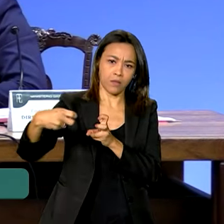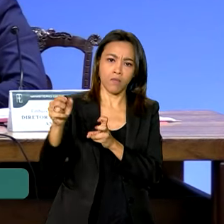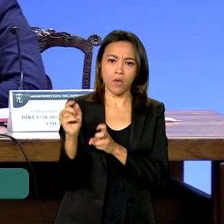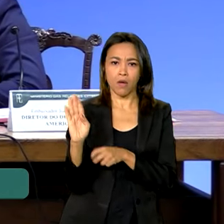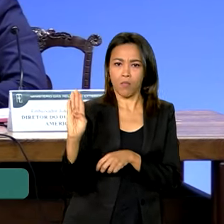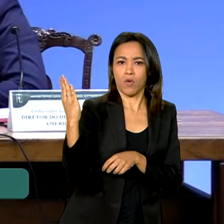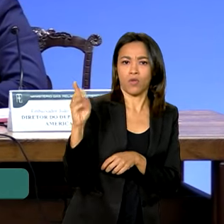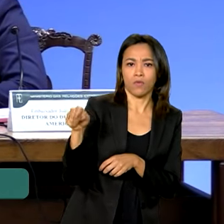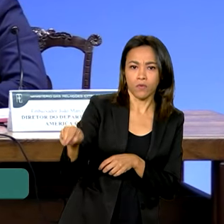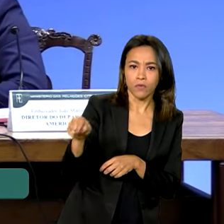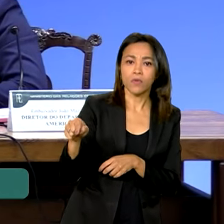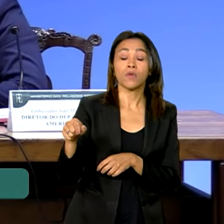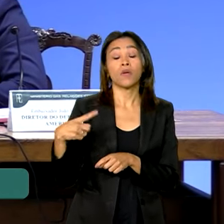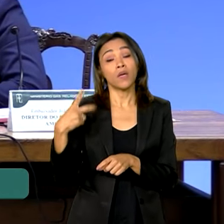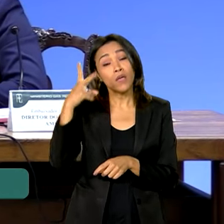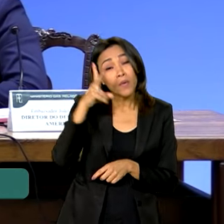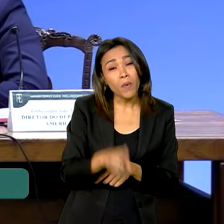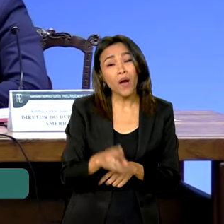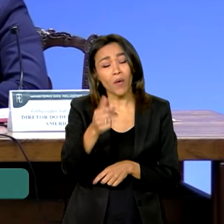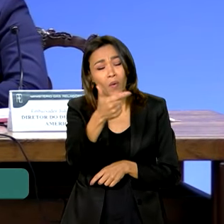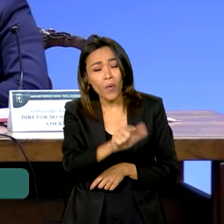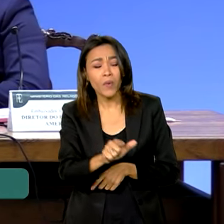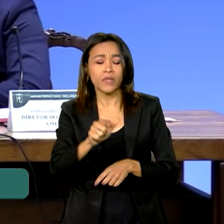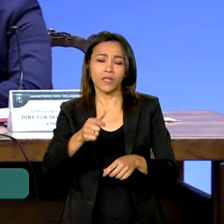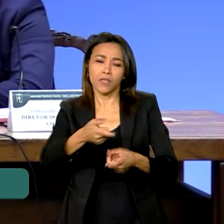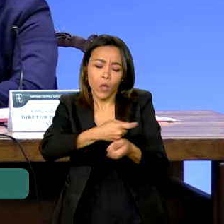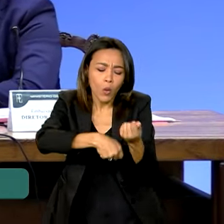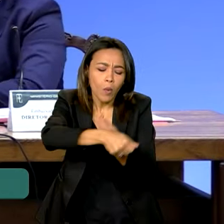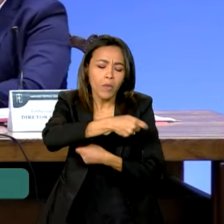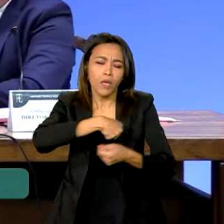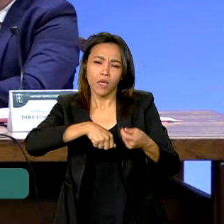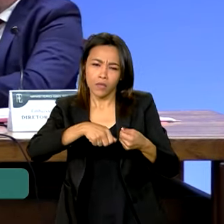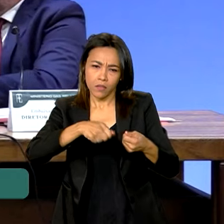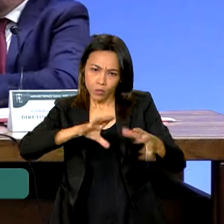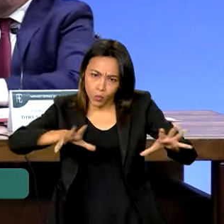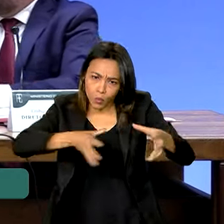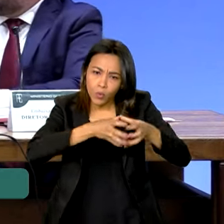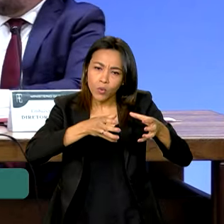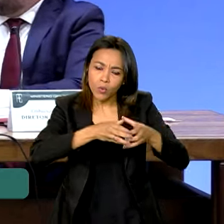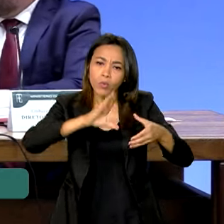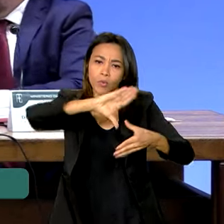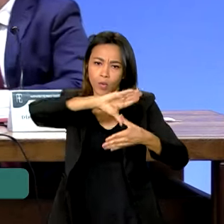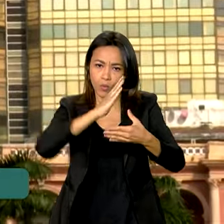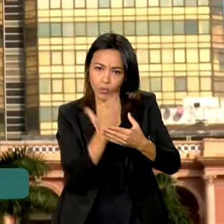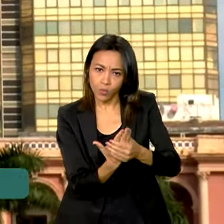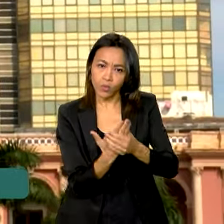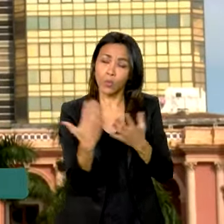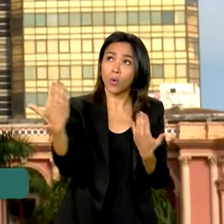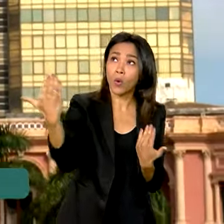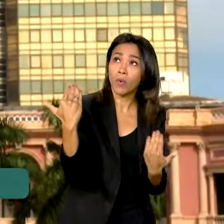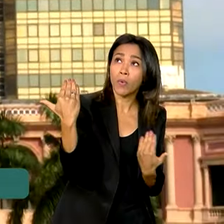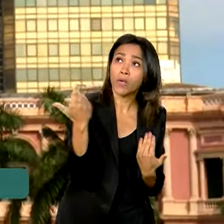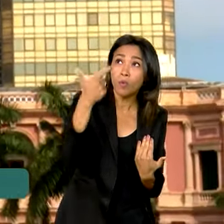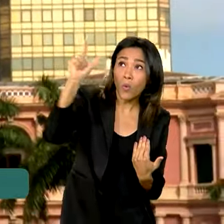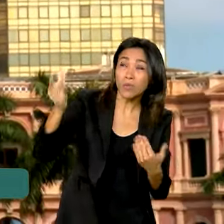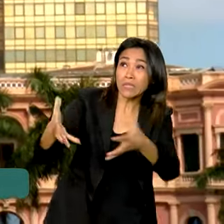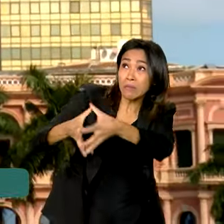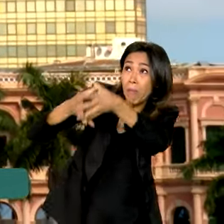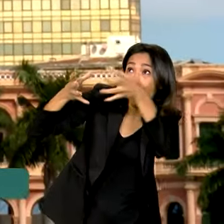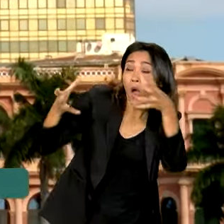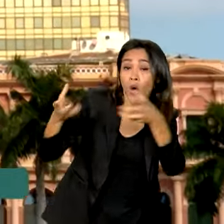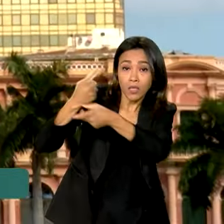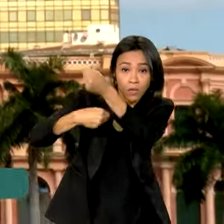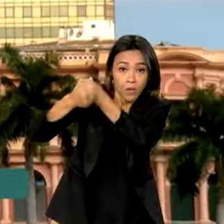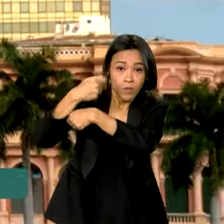no caso das economias menores do Mercosul com as maiores. Com a presidência temporária do